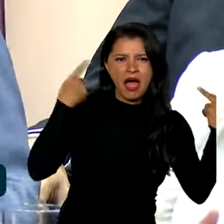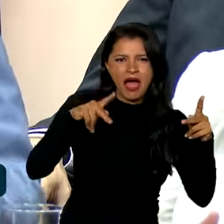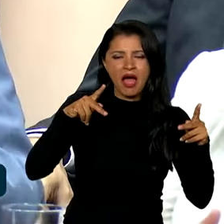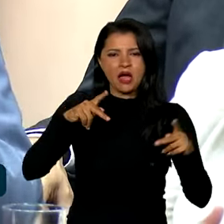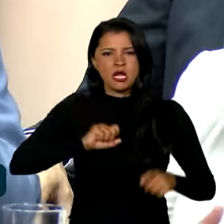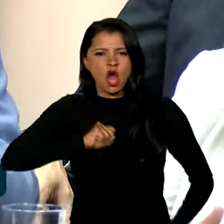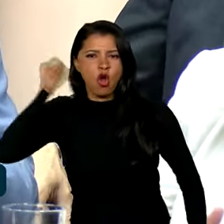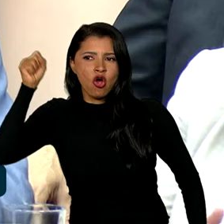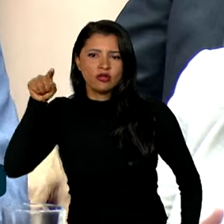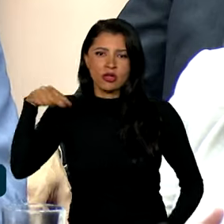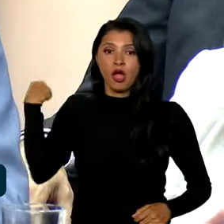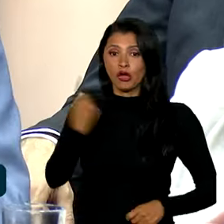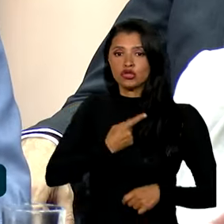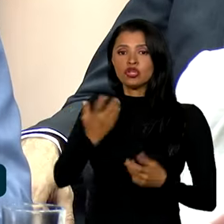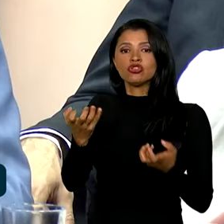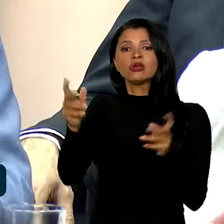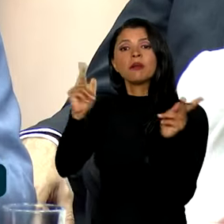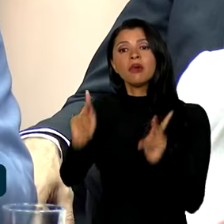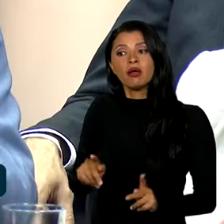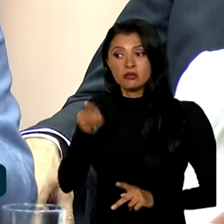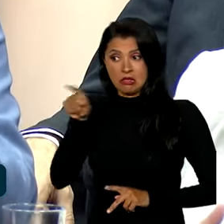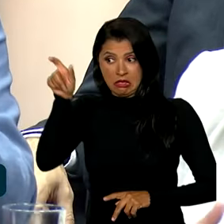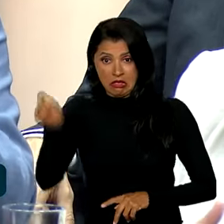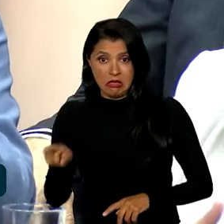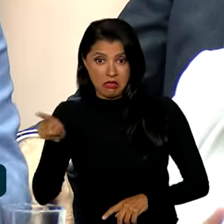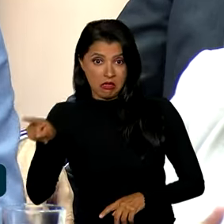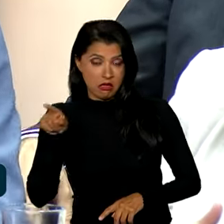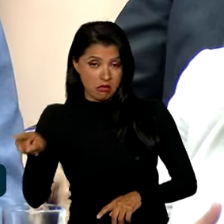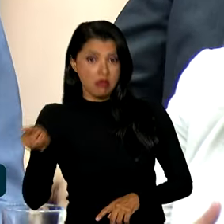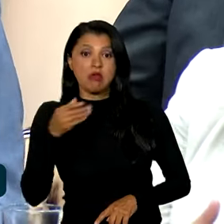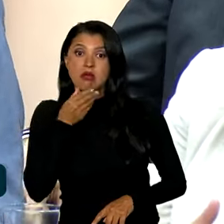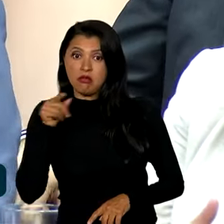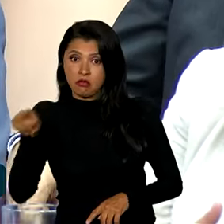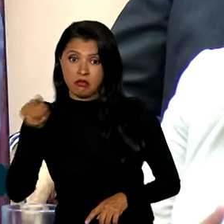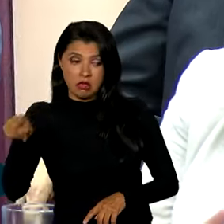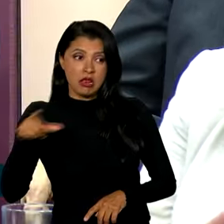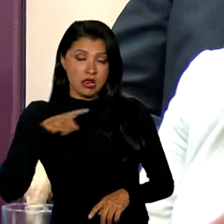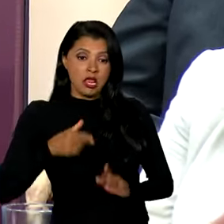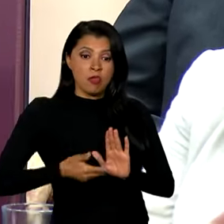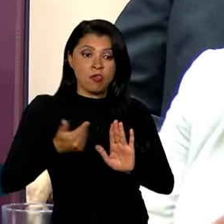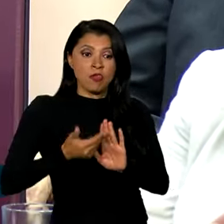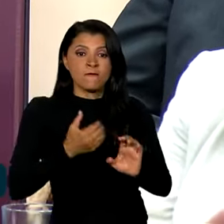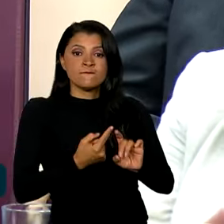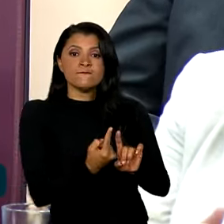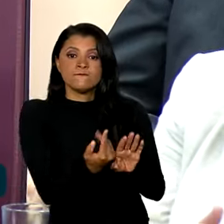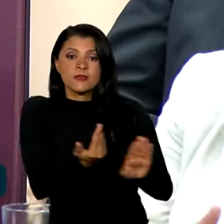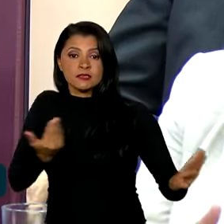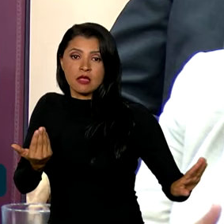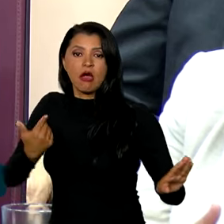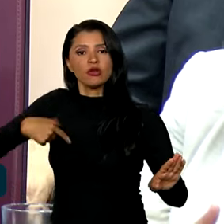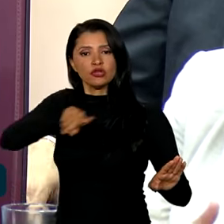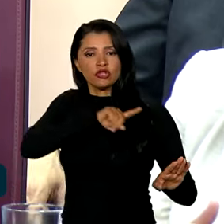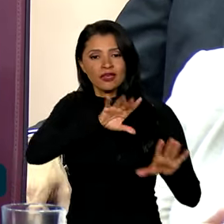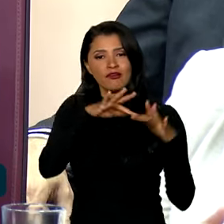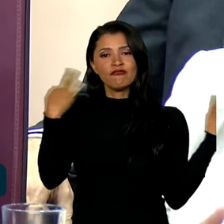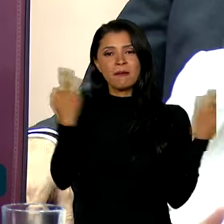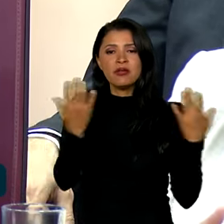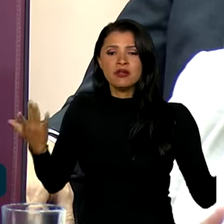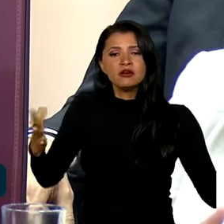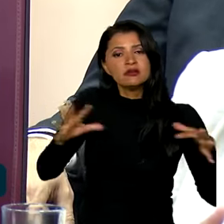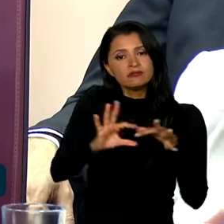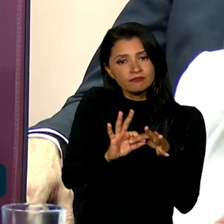Enquanto ele pregava e desagregava, nós queremos agregar as famílias brasileiras,